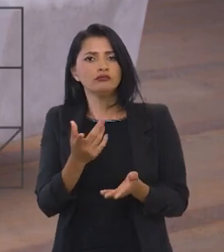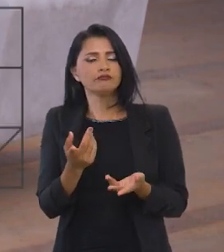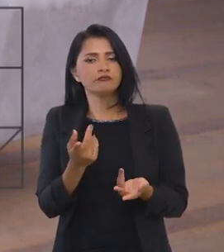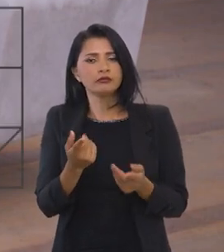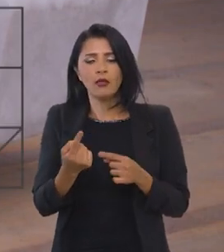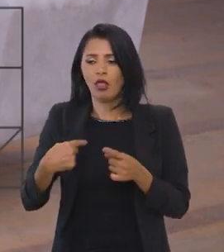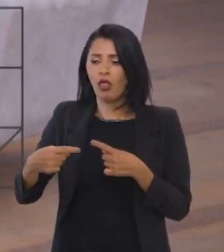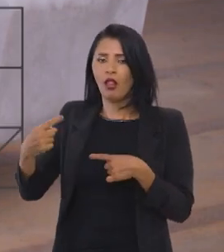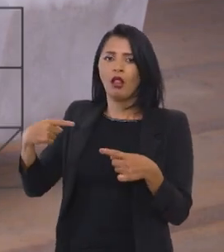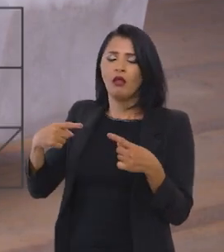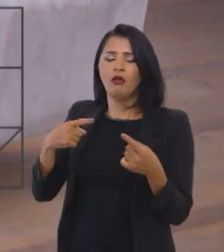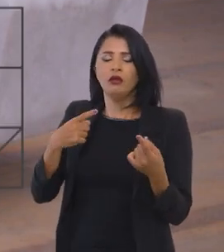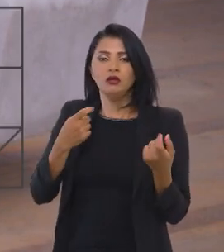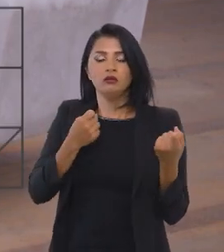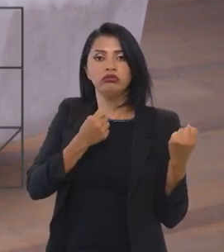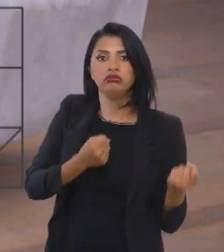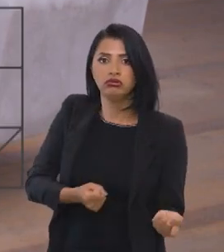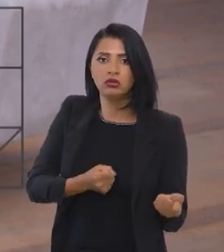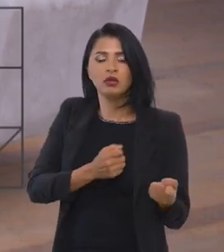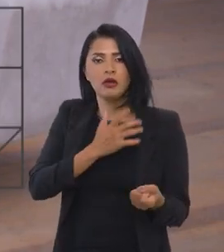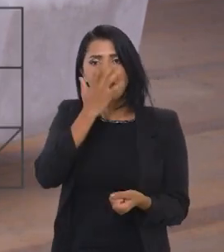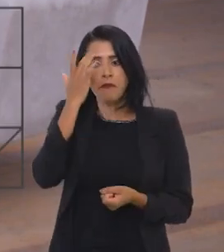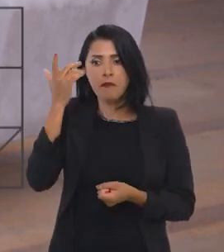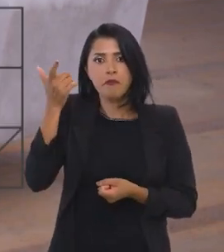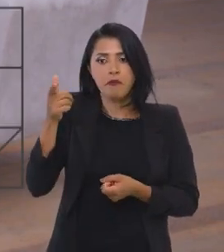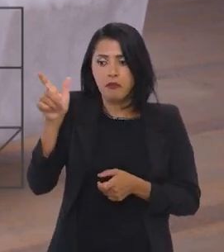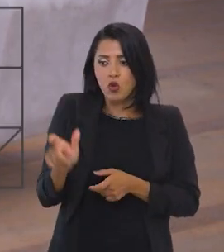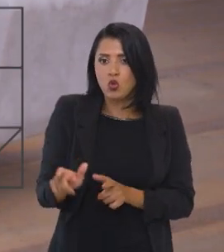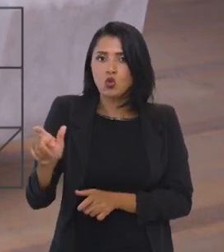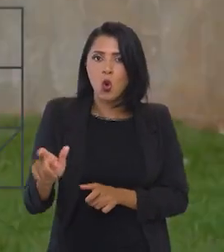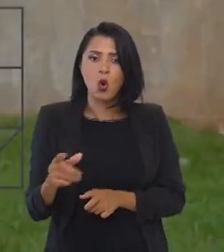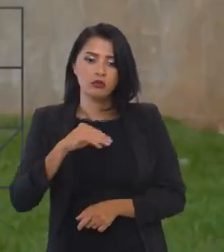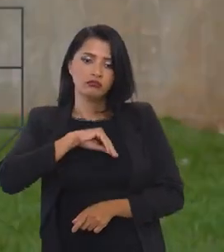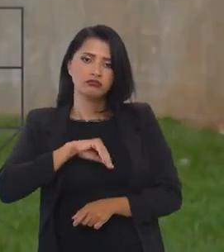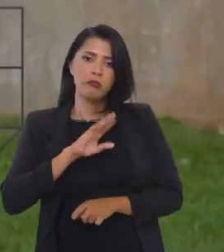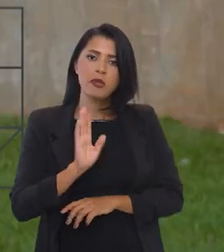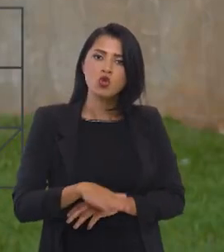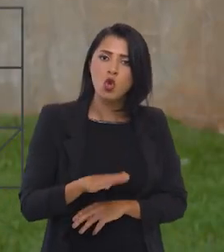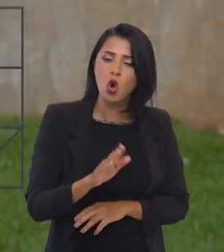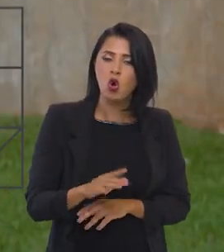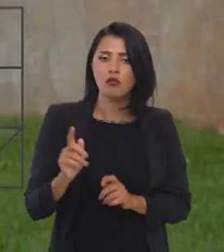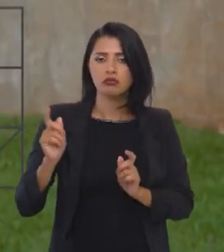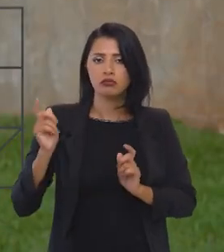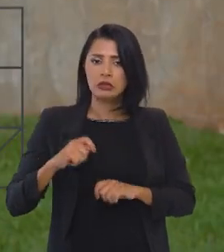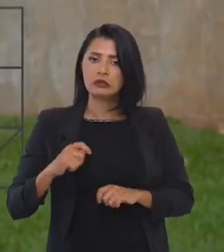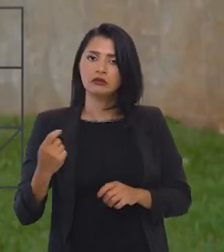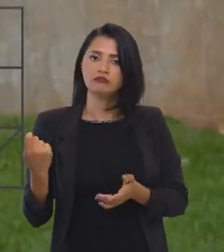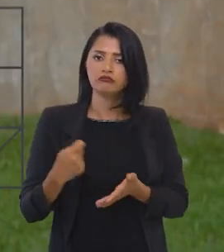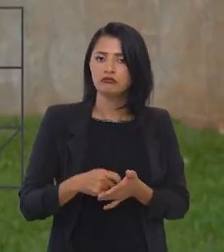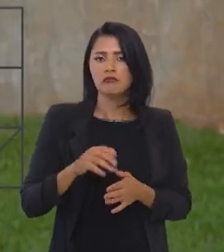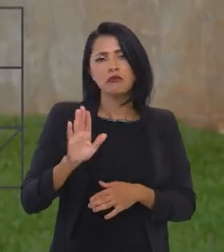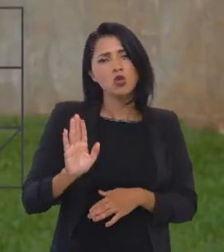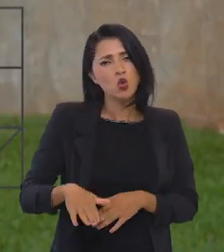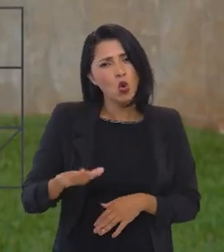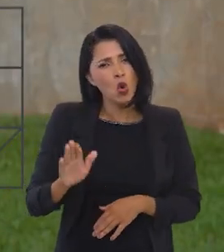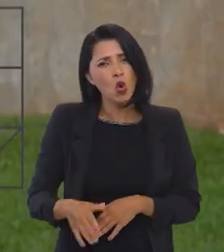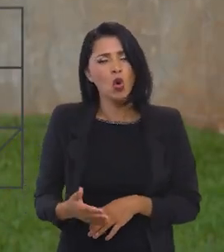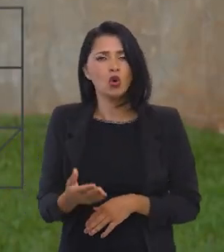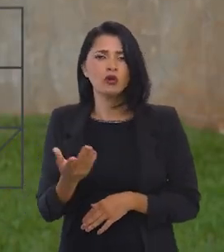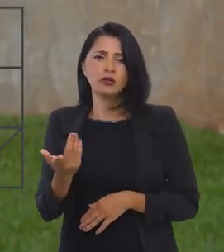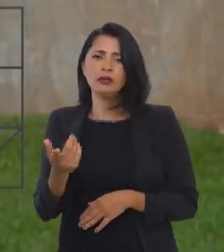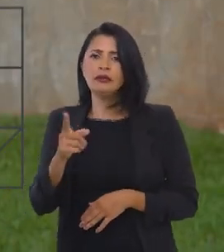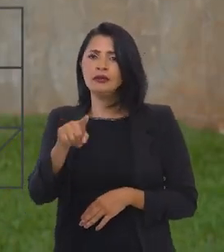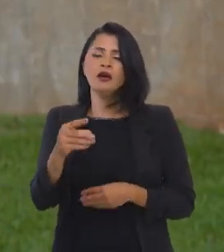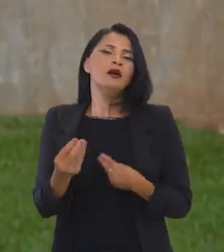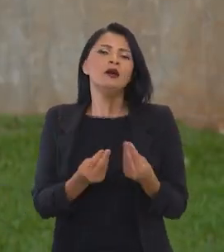costas, ele é suportado para aquelas pessoas que têm uma renda menor, que têm uma capacidade contributiva